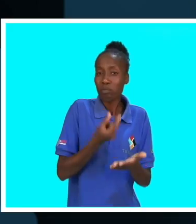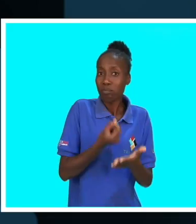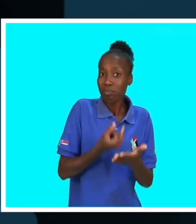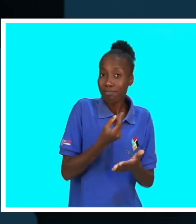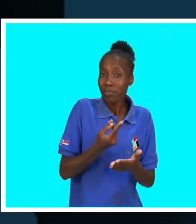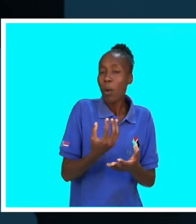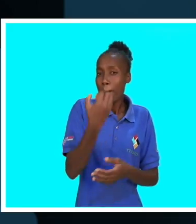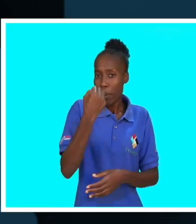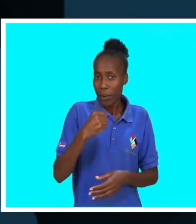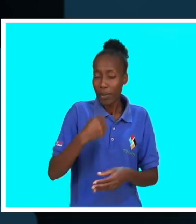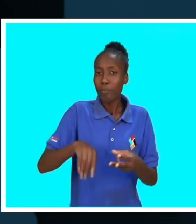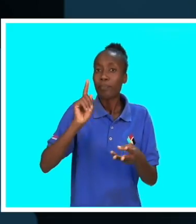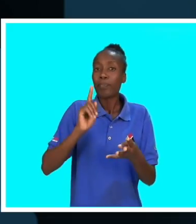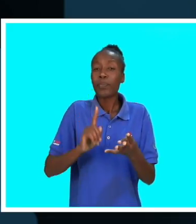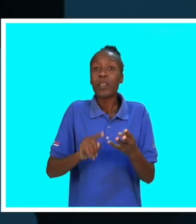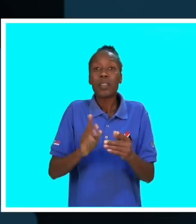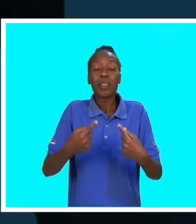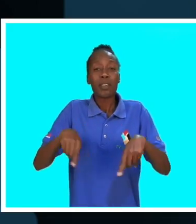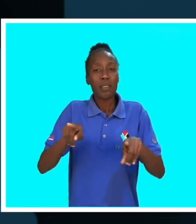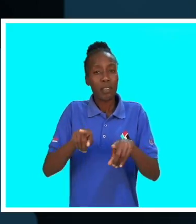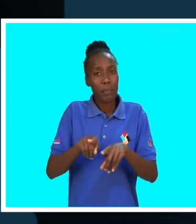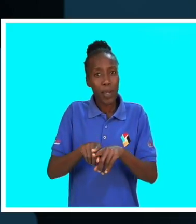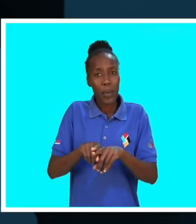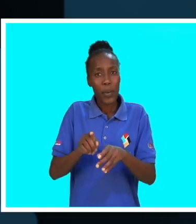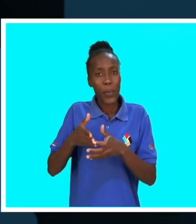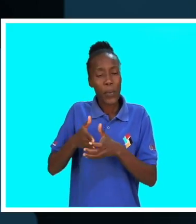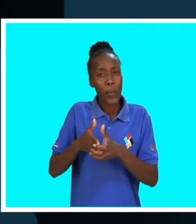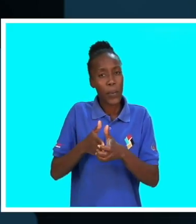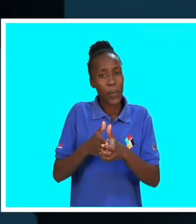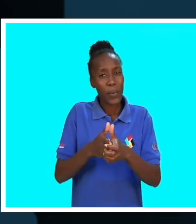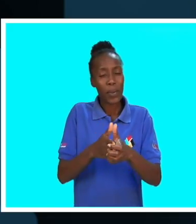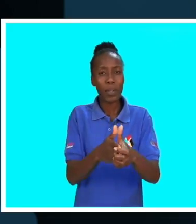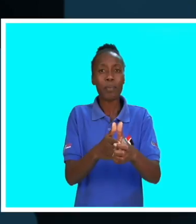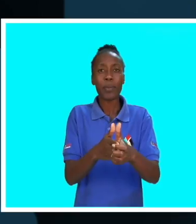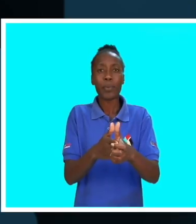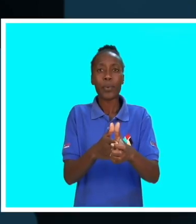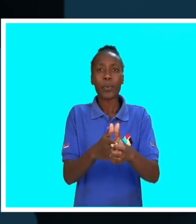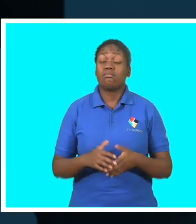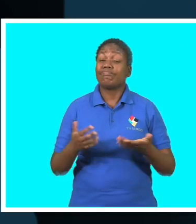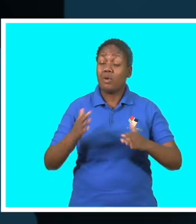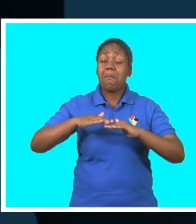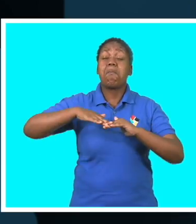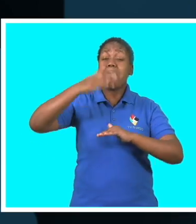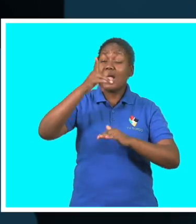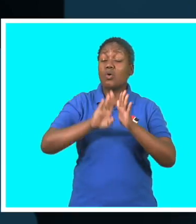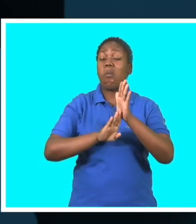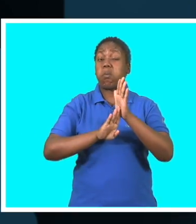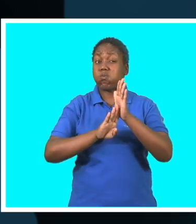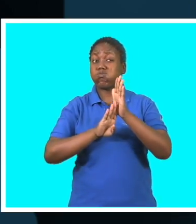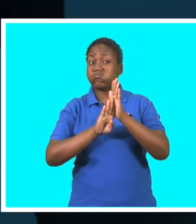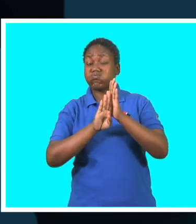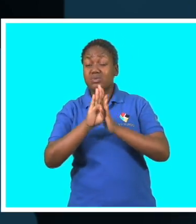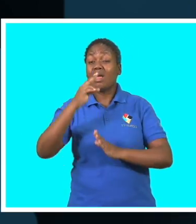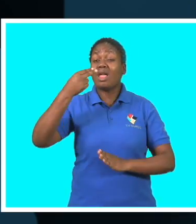ela também vai receber o tratamento e segue o acompanhamento. Regiões com